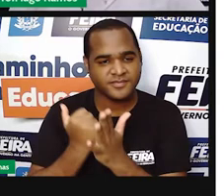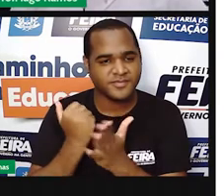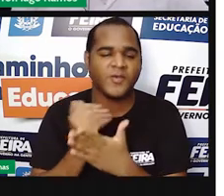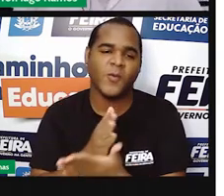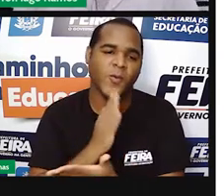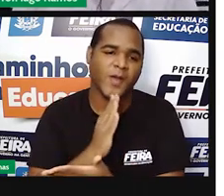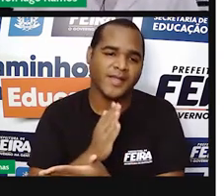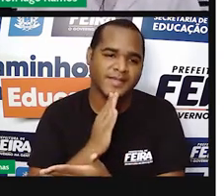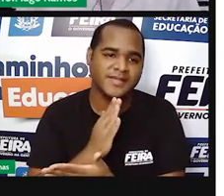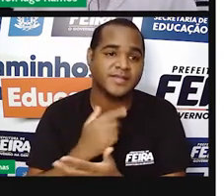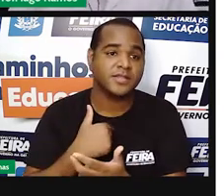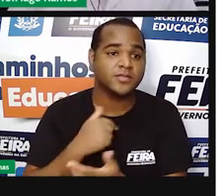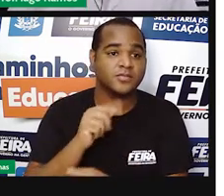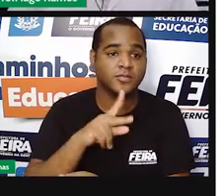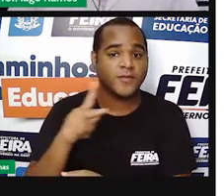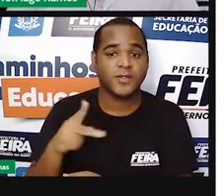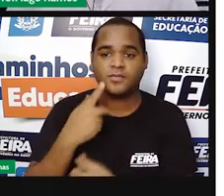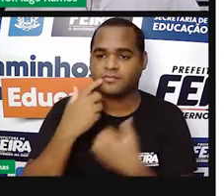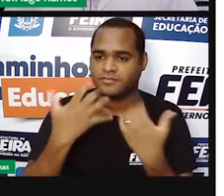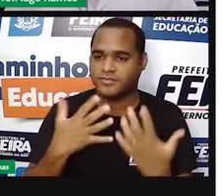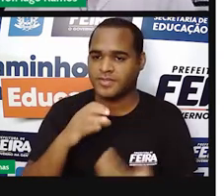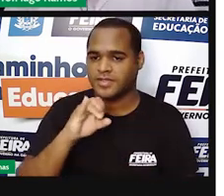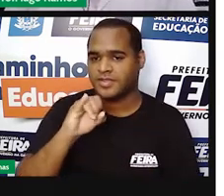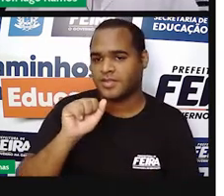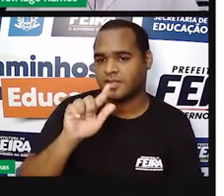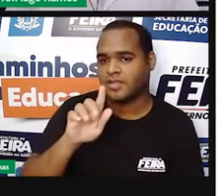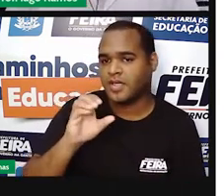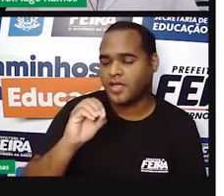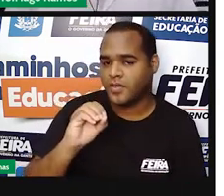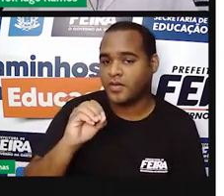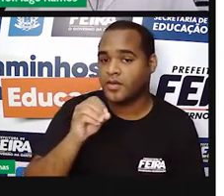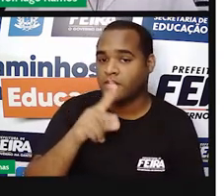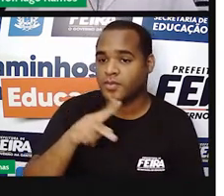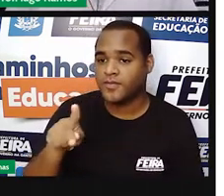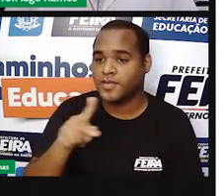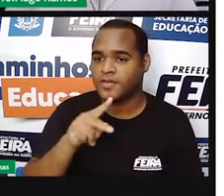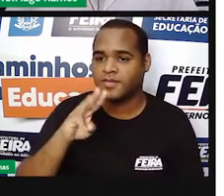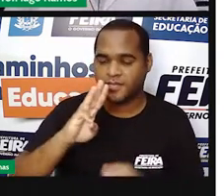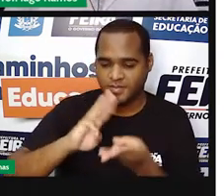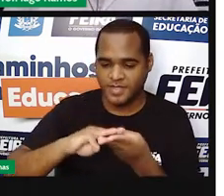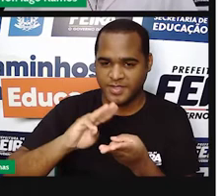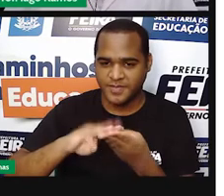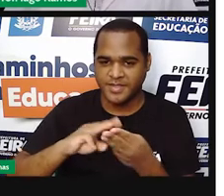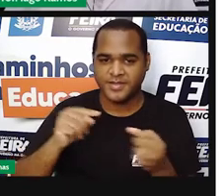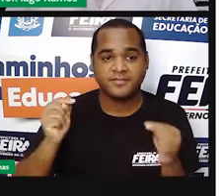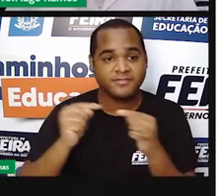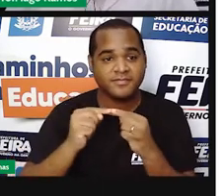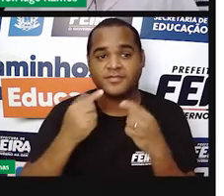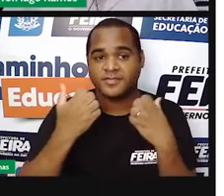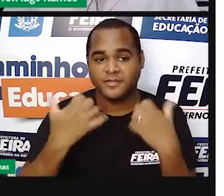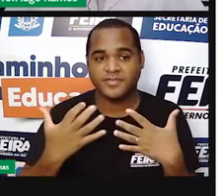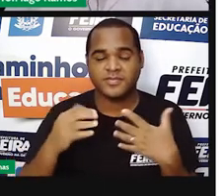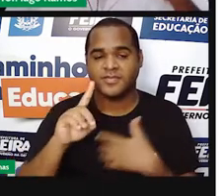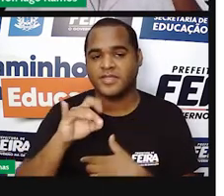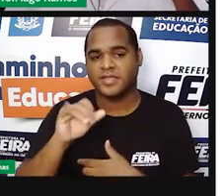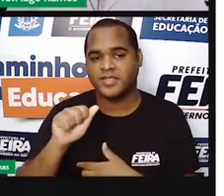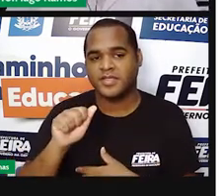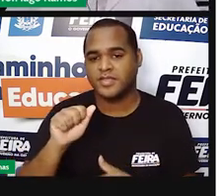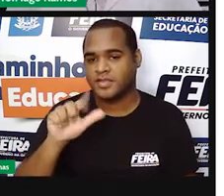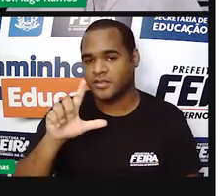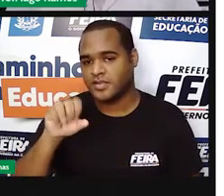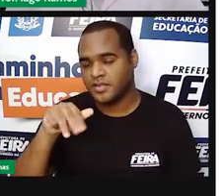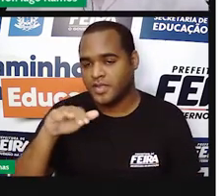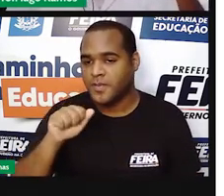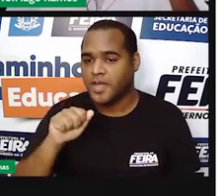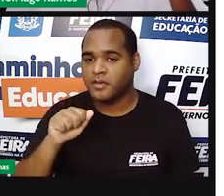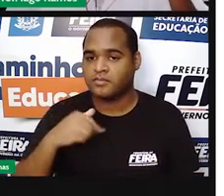eu sou o professor Iago Ramos, né? Professor de matemática, que vem lá da Escola Municipal Faustino Dias Lima, que tem